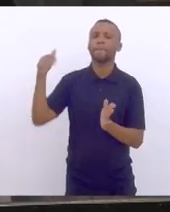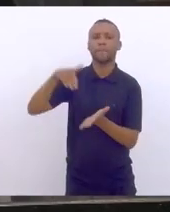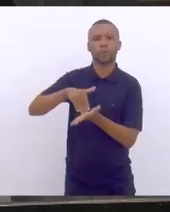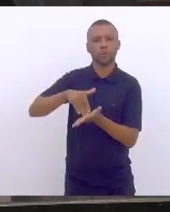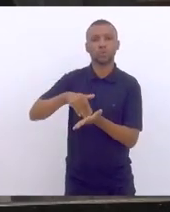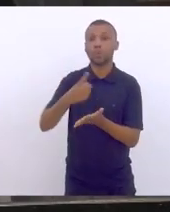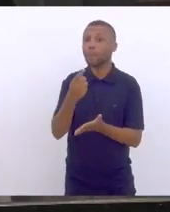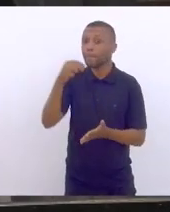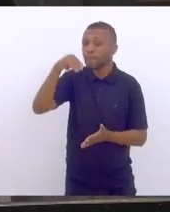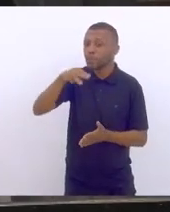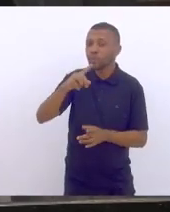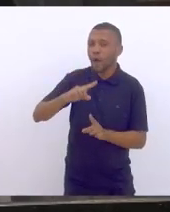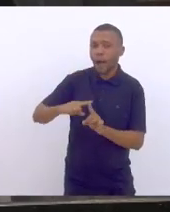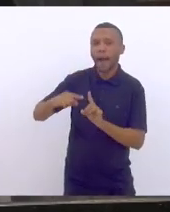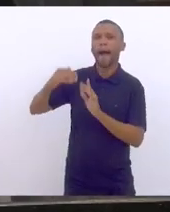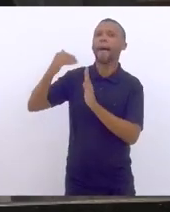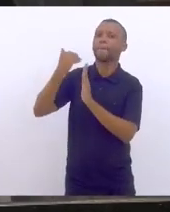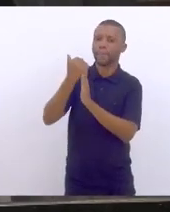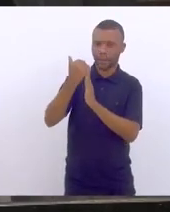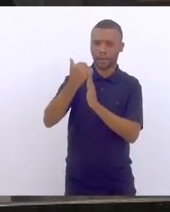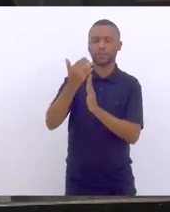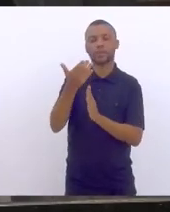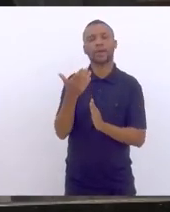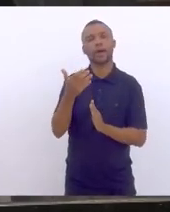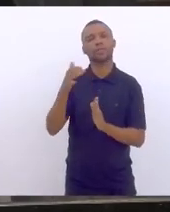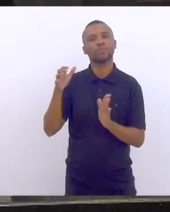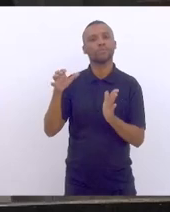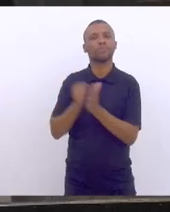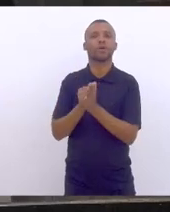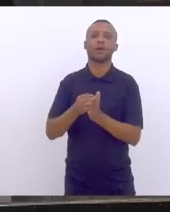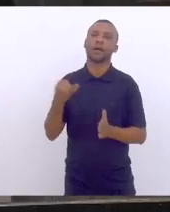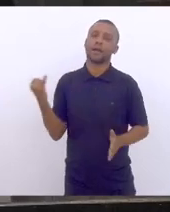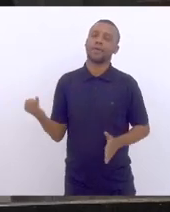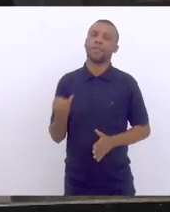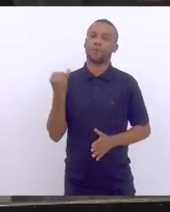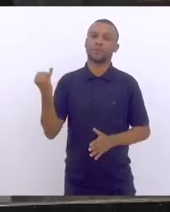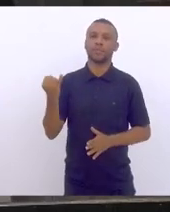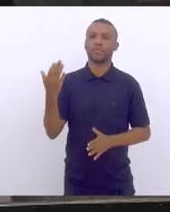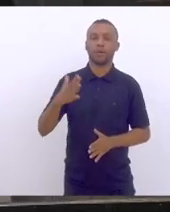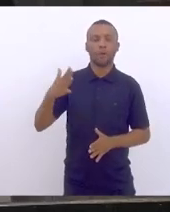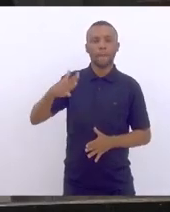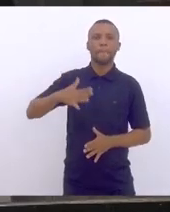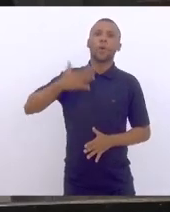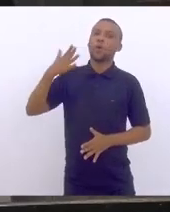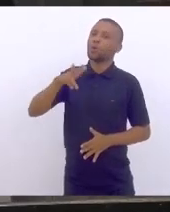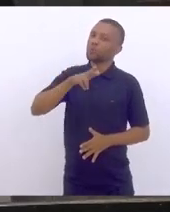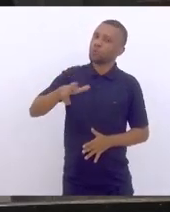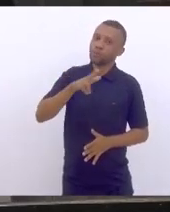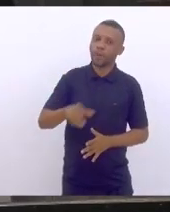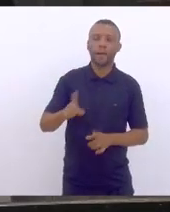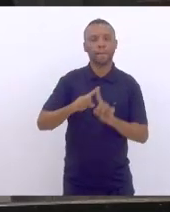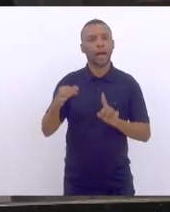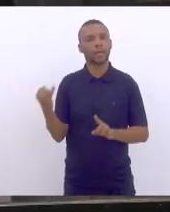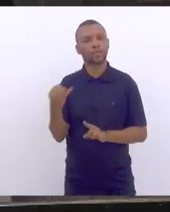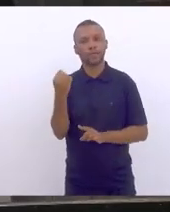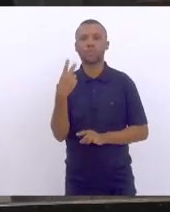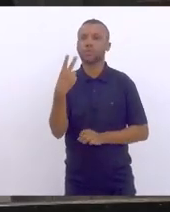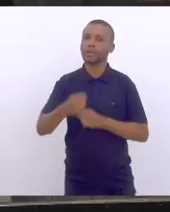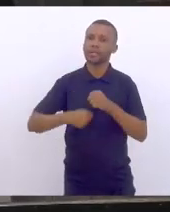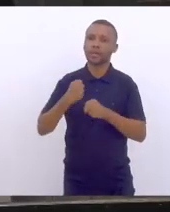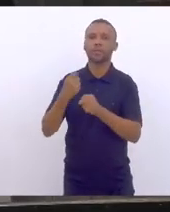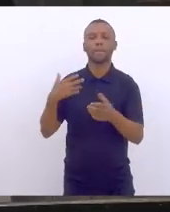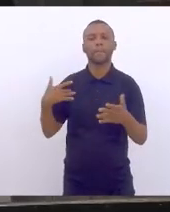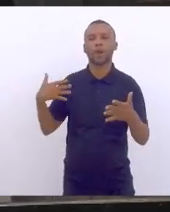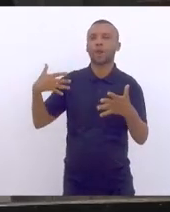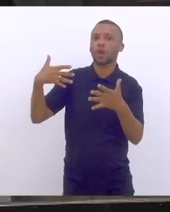um minuto a mais, eu quero fazer um registro importante, não surpreendente, mas importante, eu passei dois anos na